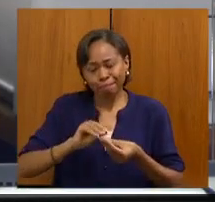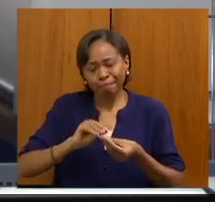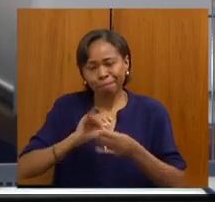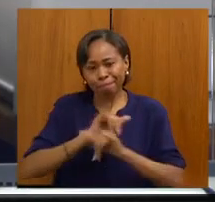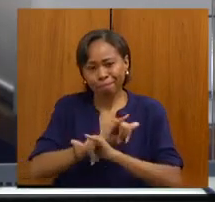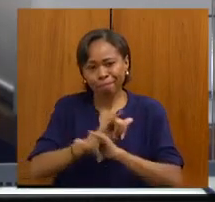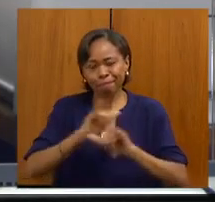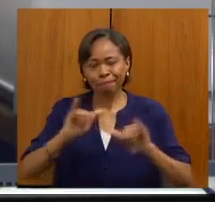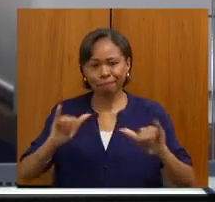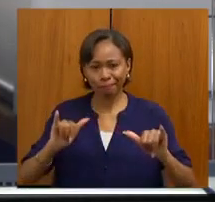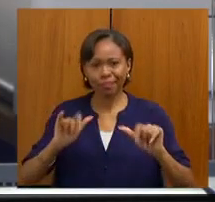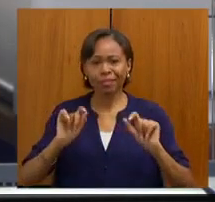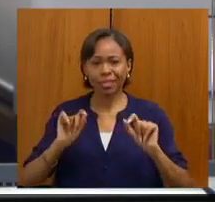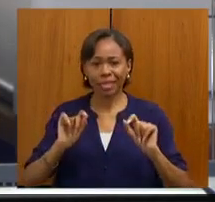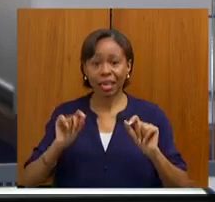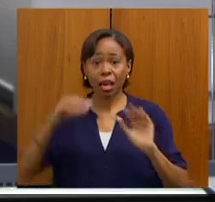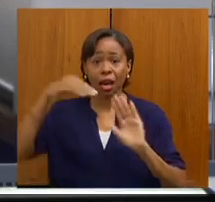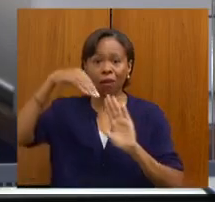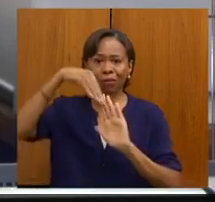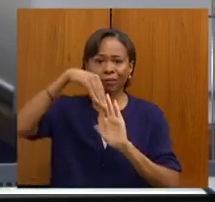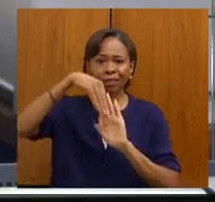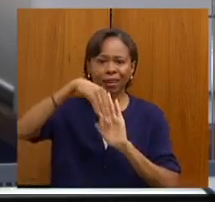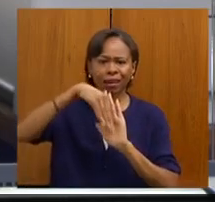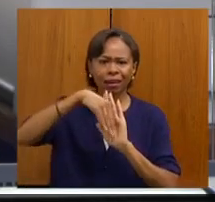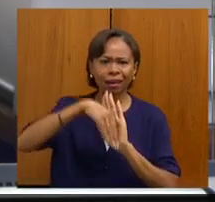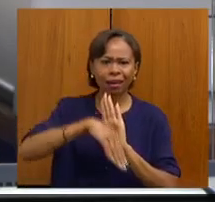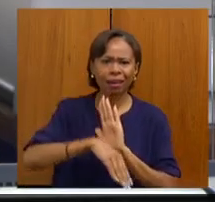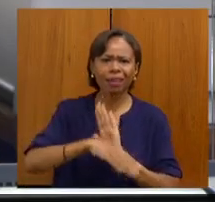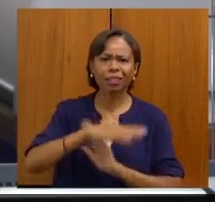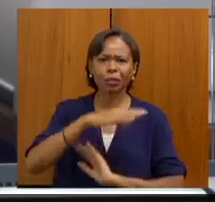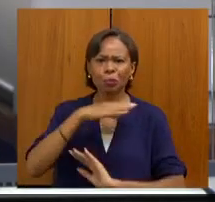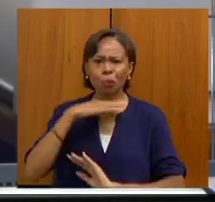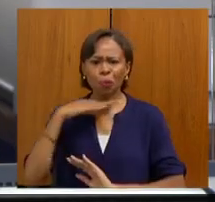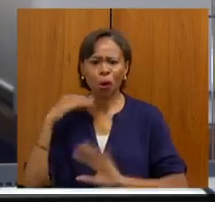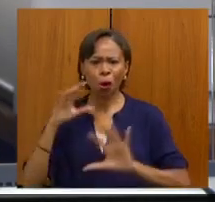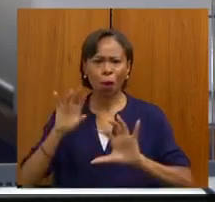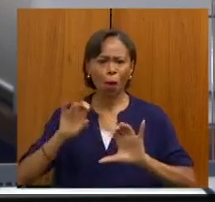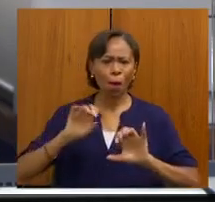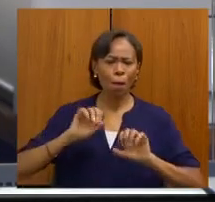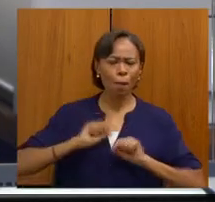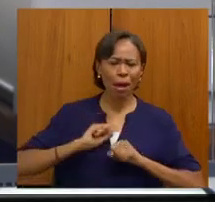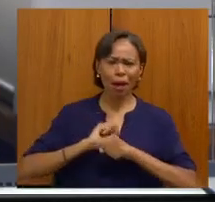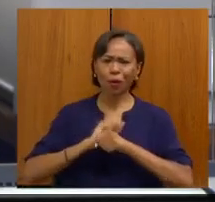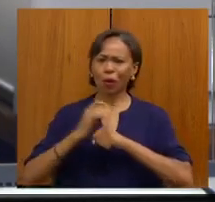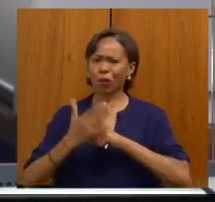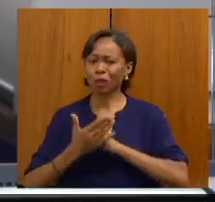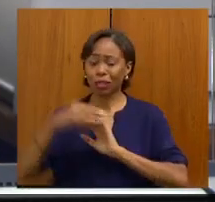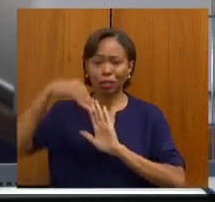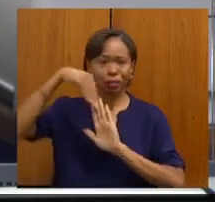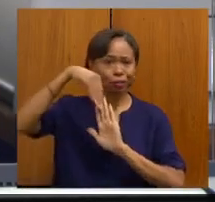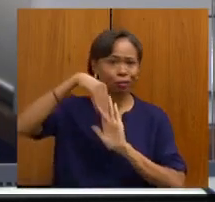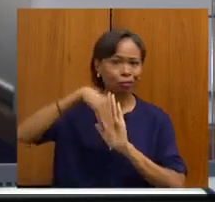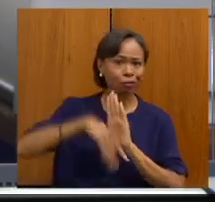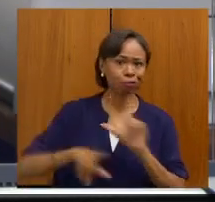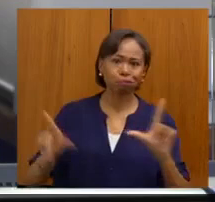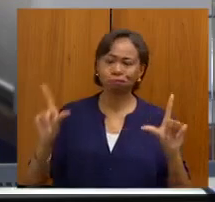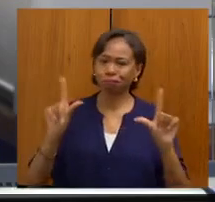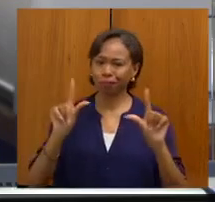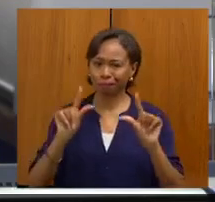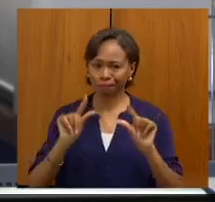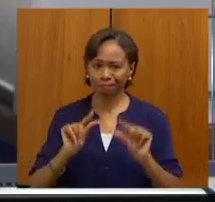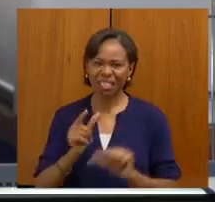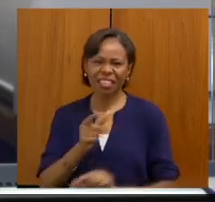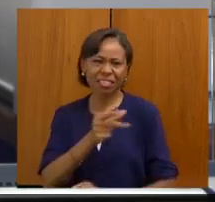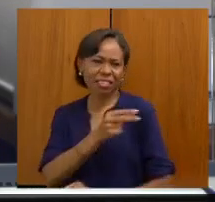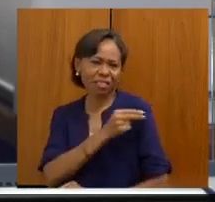que a gente continua com queda dos casos, queda dos óbitos, crescendo a vacinação, e isso nos coloca em uma situação